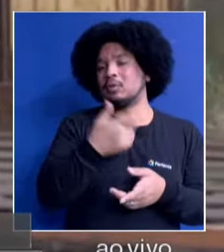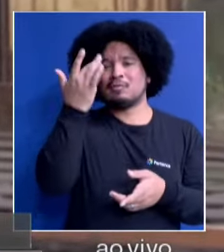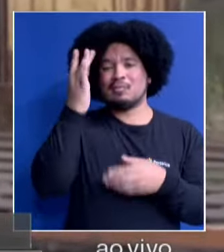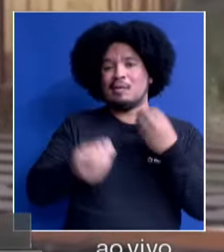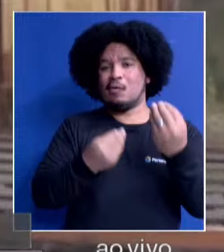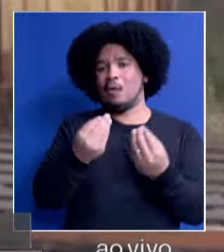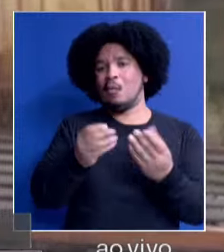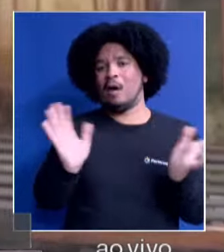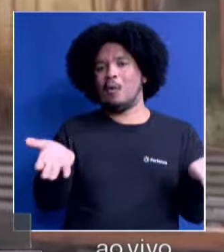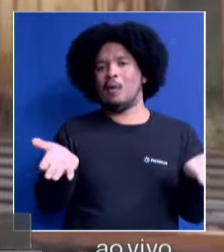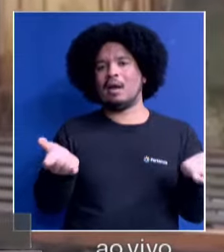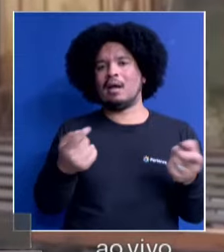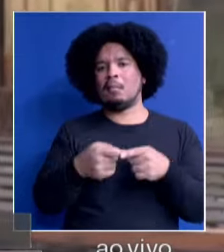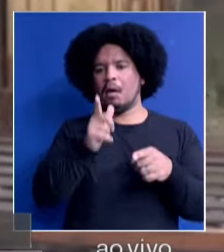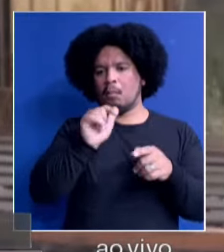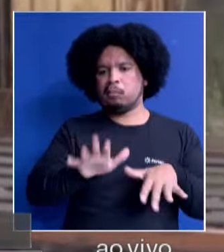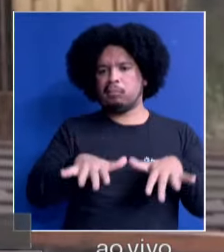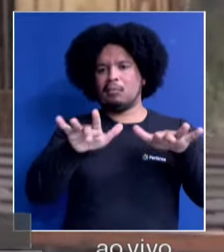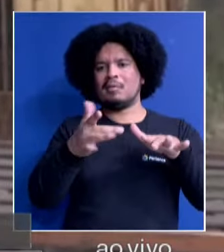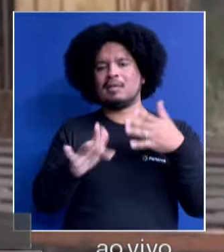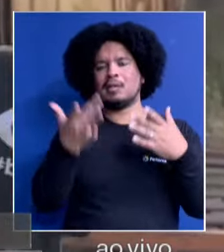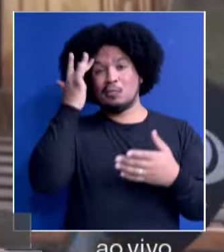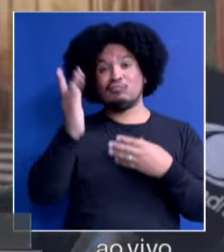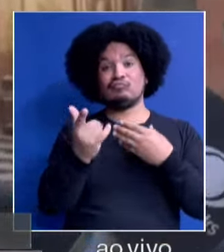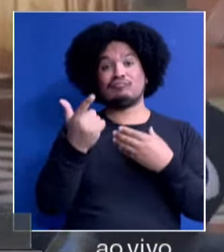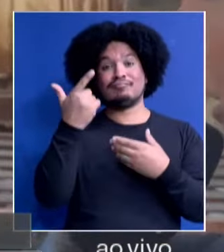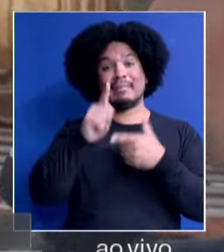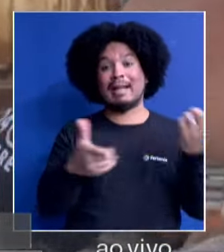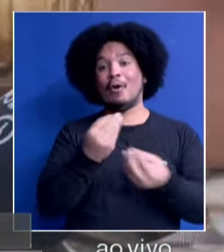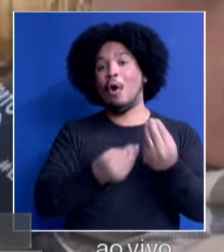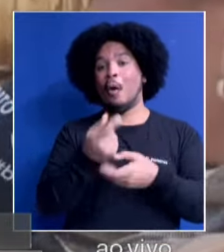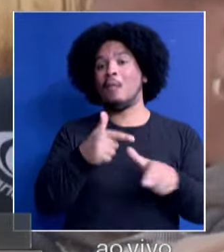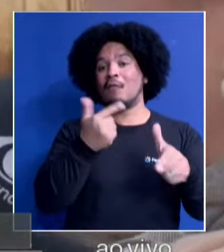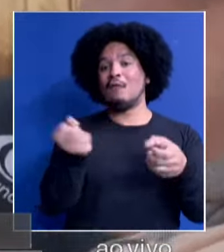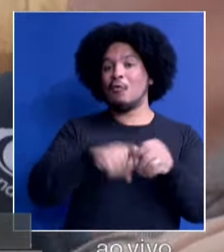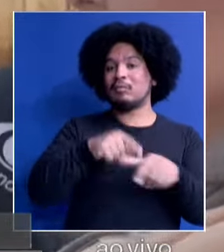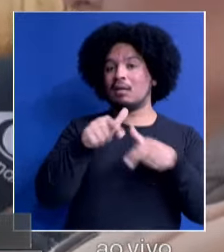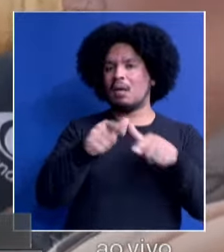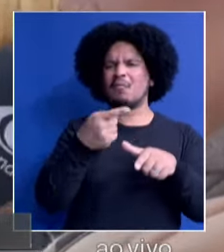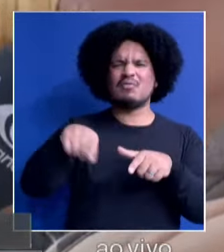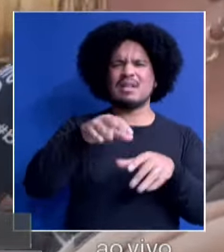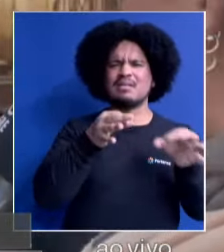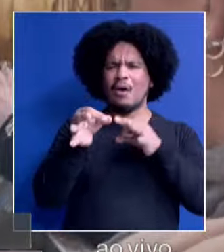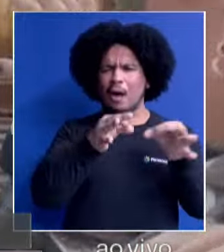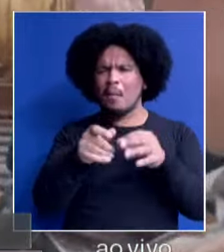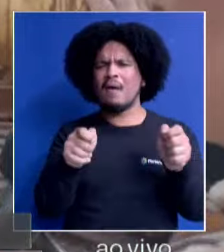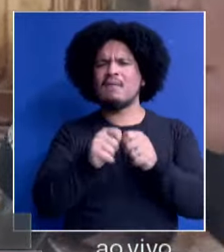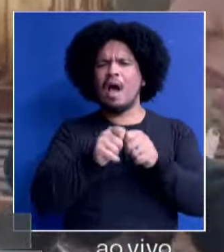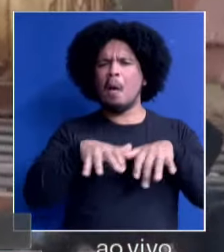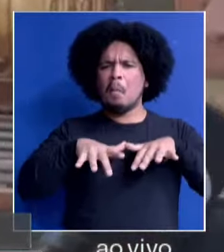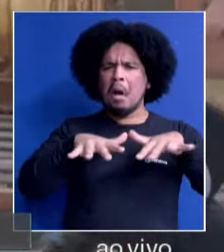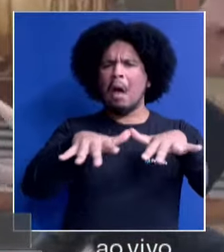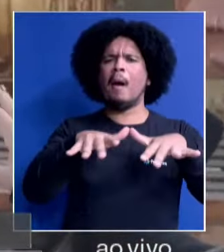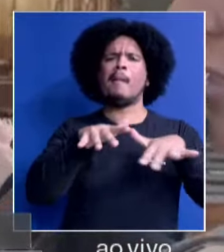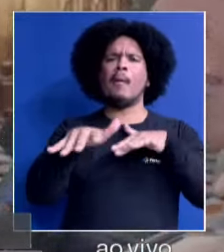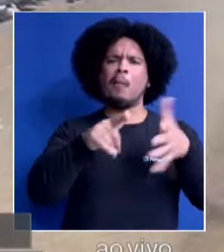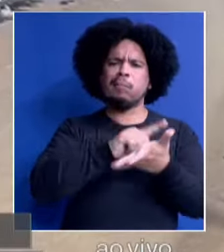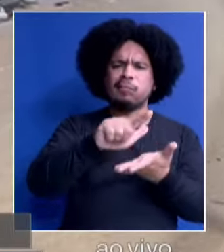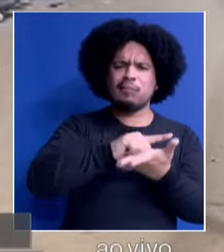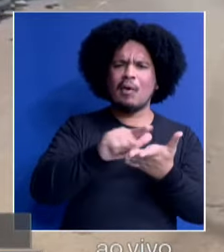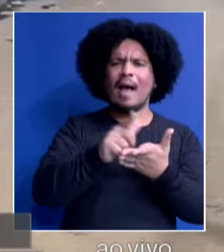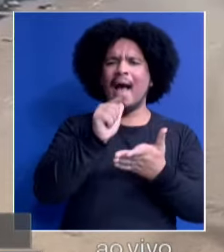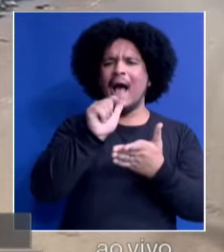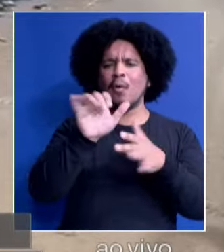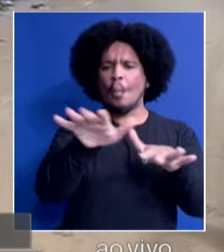é que está agora, né? Não tem nem como trabalhar. E vocês se organizaram hoje aqui para fazer esse mutirão de limpeza? Quer dizer, a água já não está mais lá dentro da